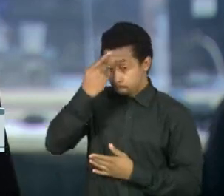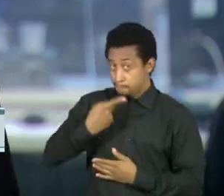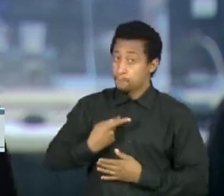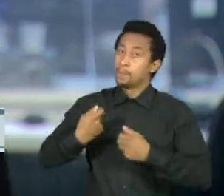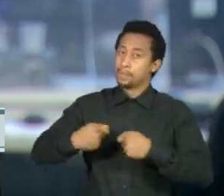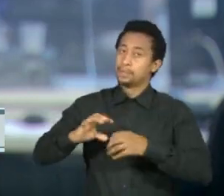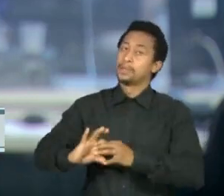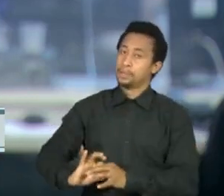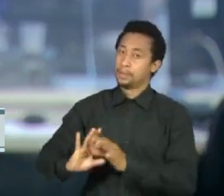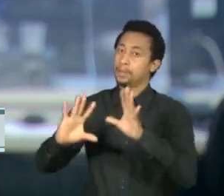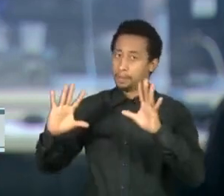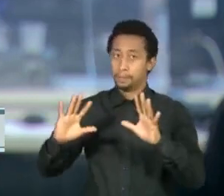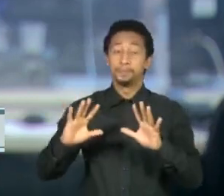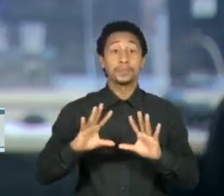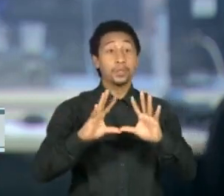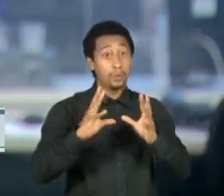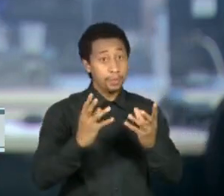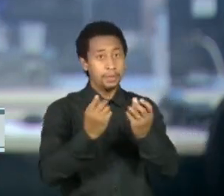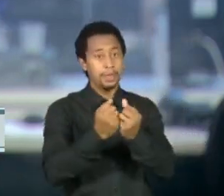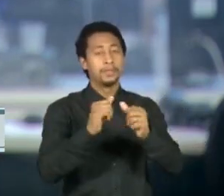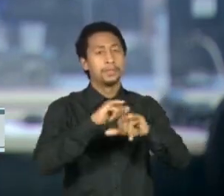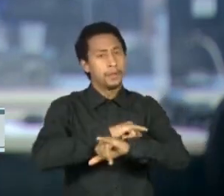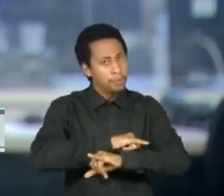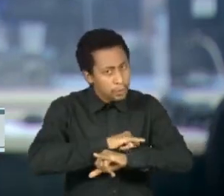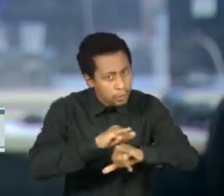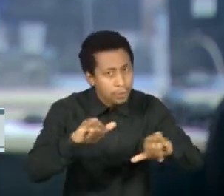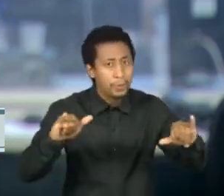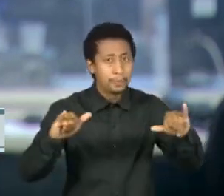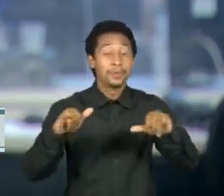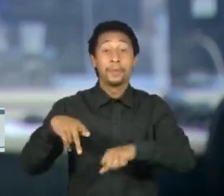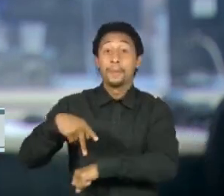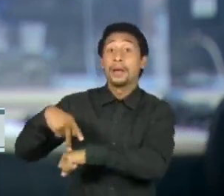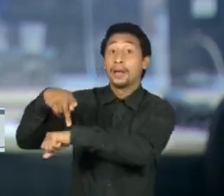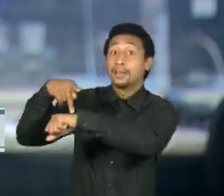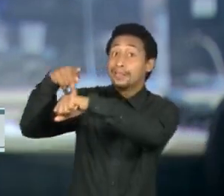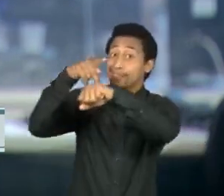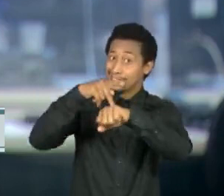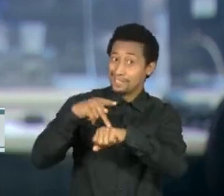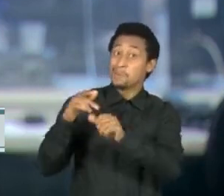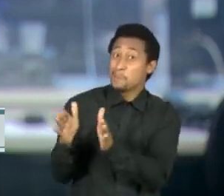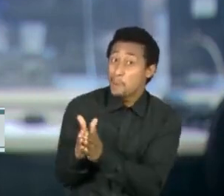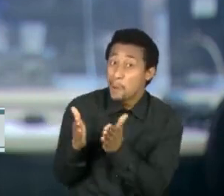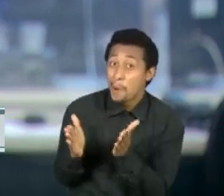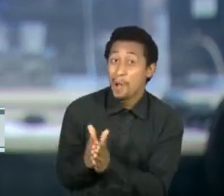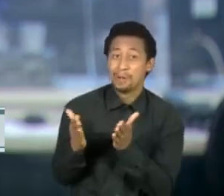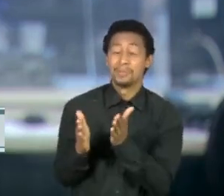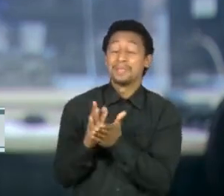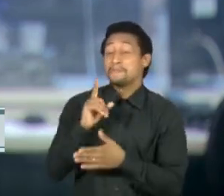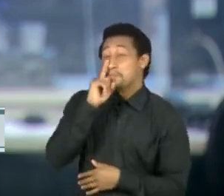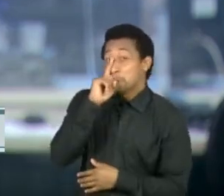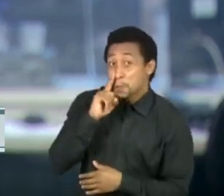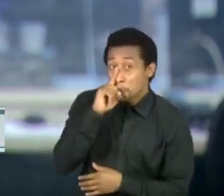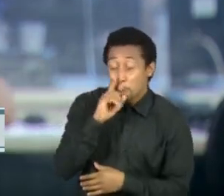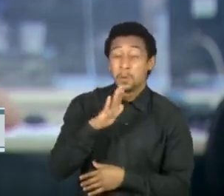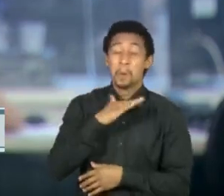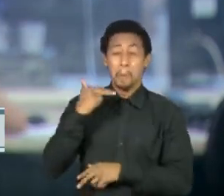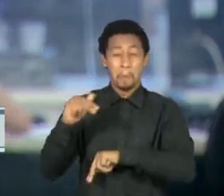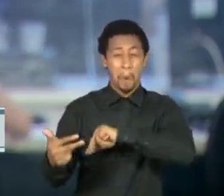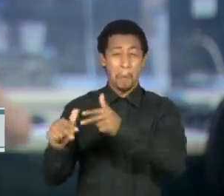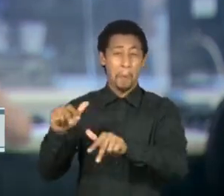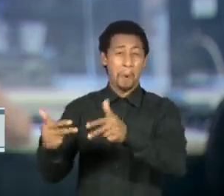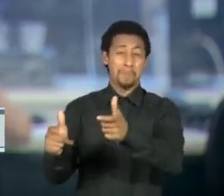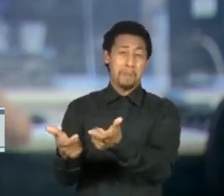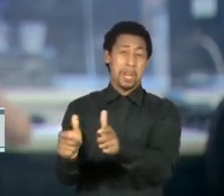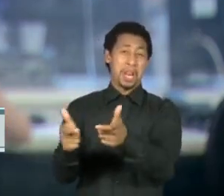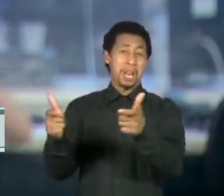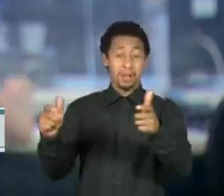A Organização Mundial da Saúde alertou que países vulneráveis correm o risco de ter maior mortalidade causada